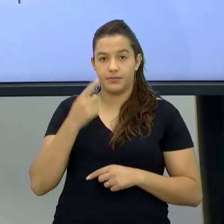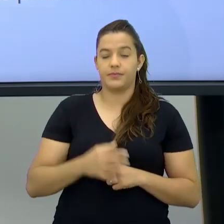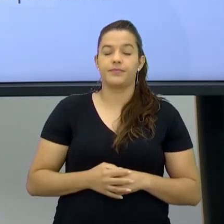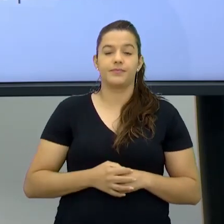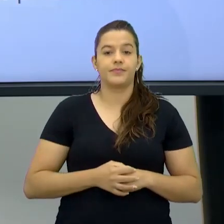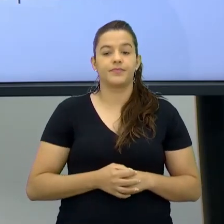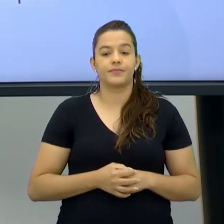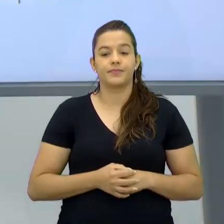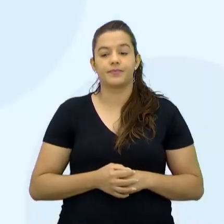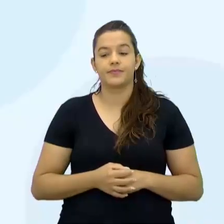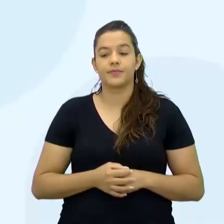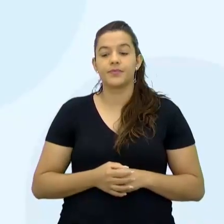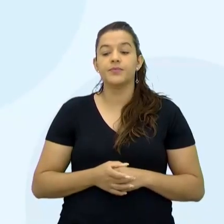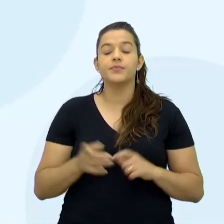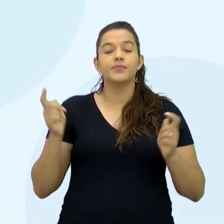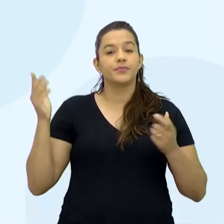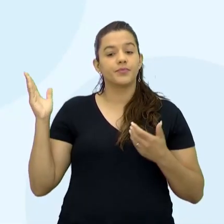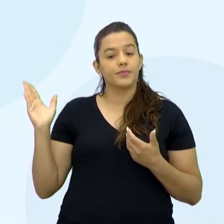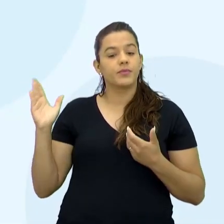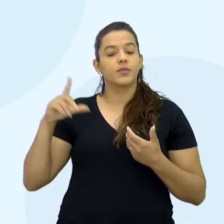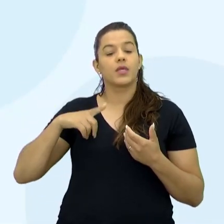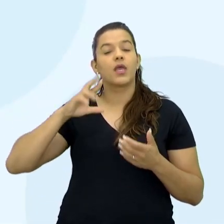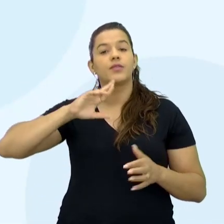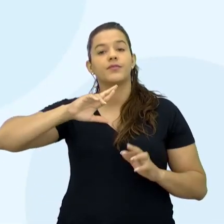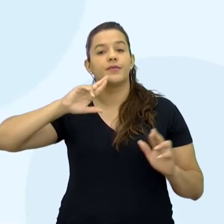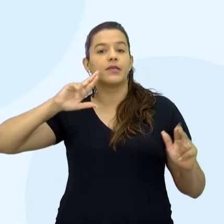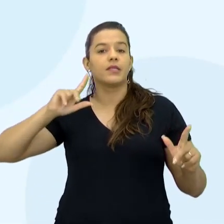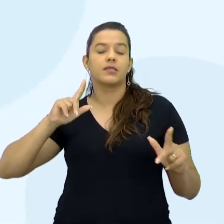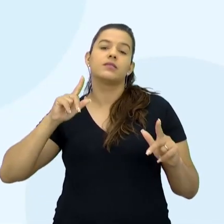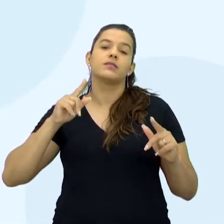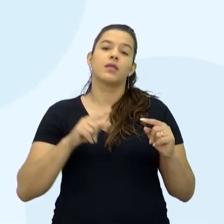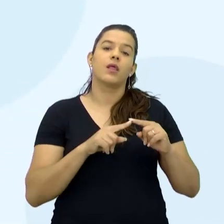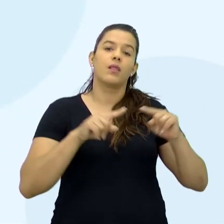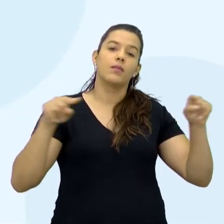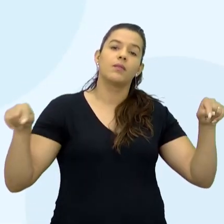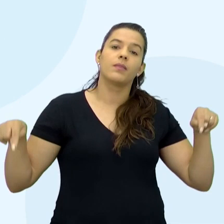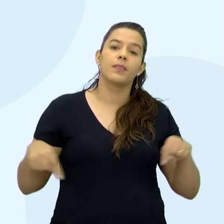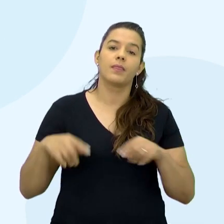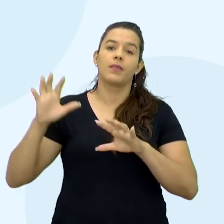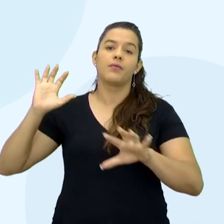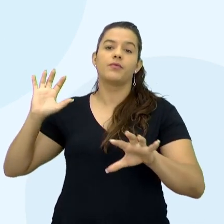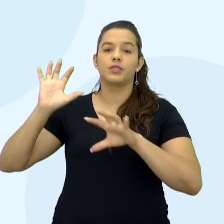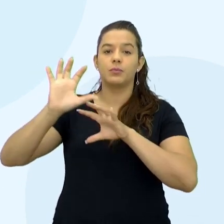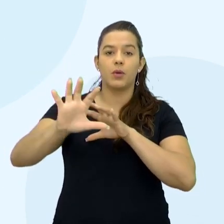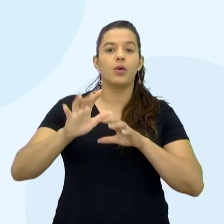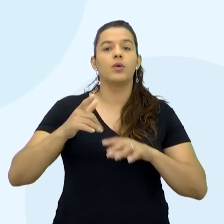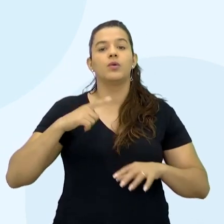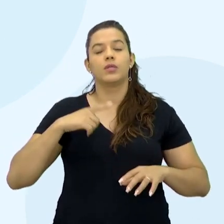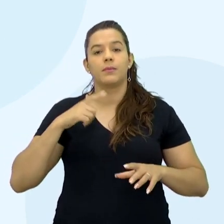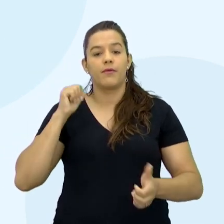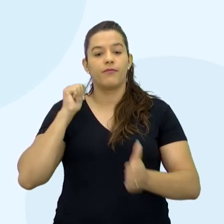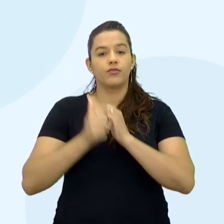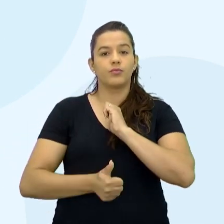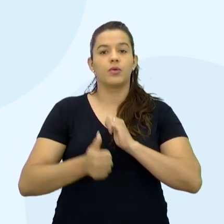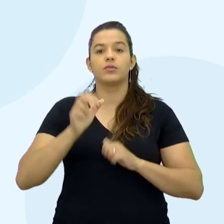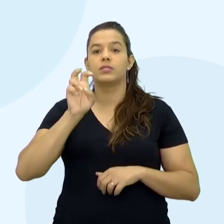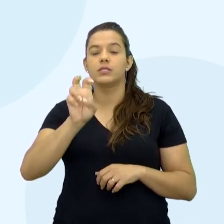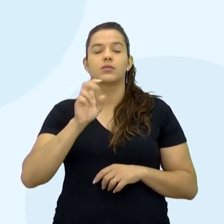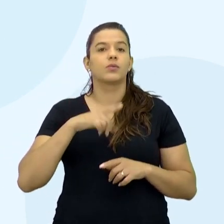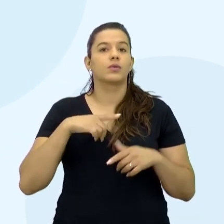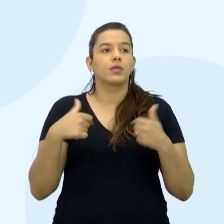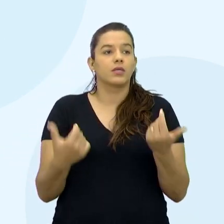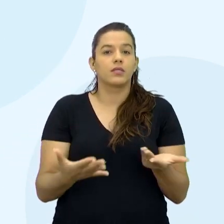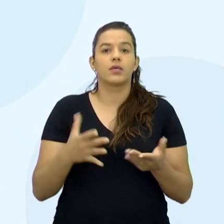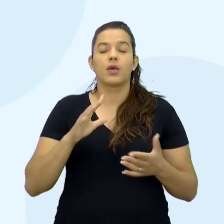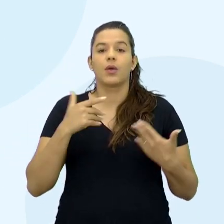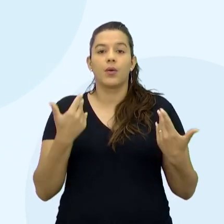Essa diferença do futsal O futebol de cinco Tem diferença? Tem? Quais foram? Olha só Quais foram as